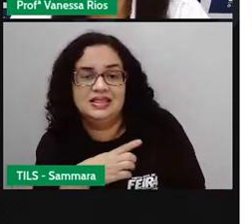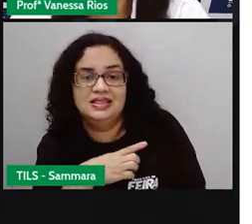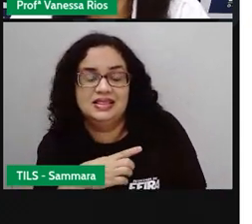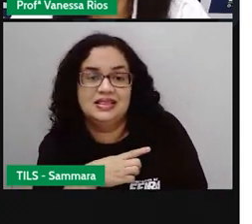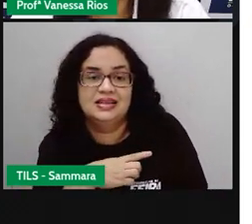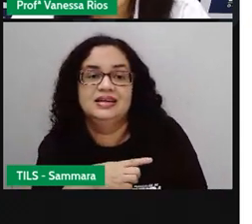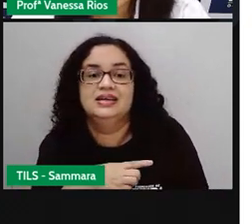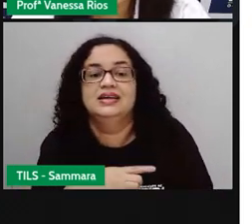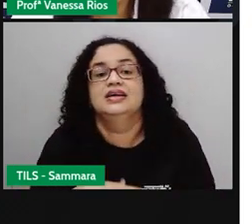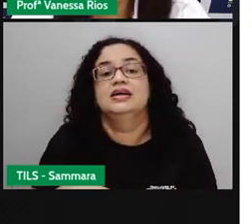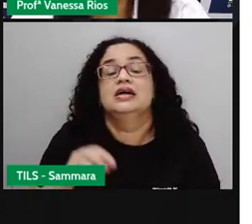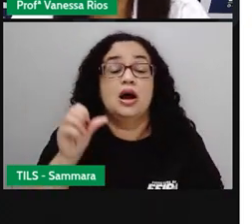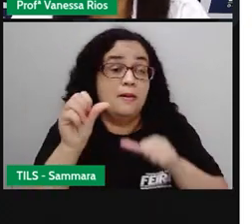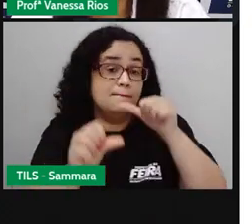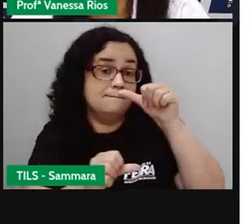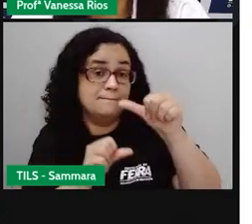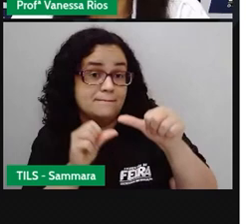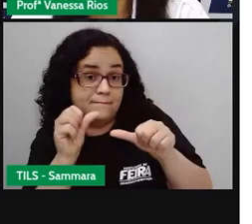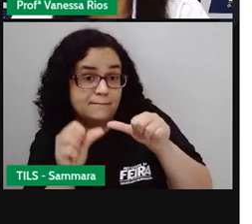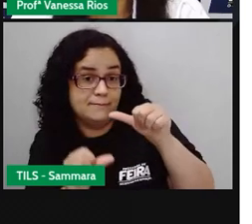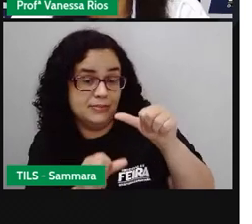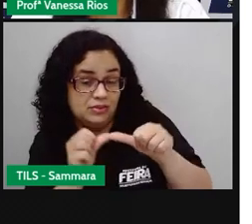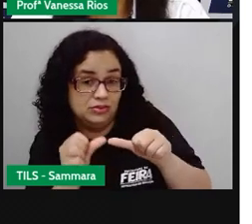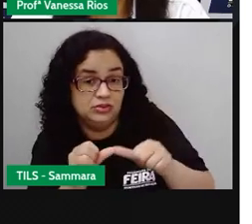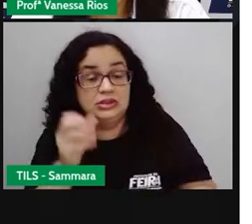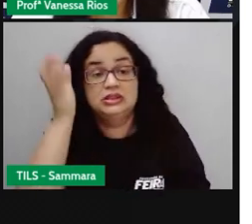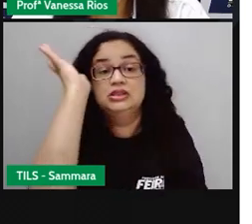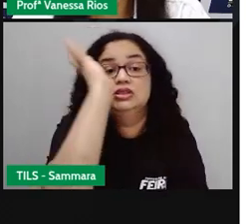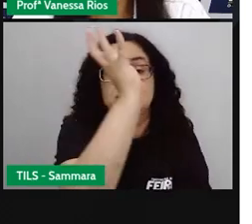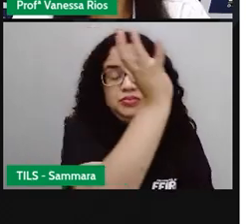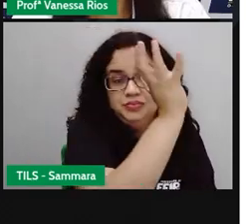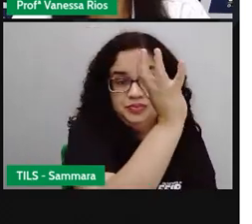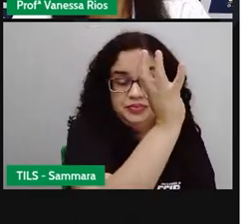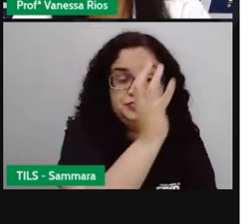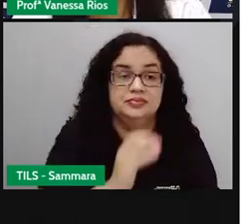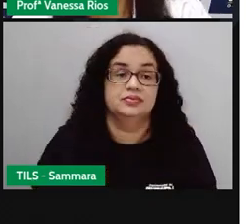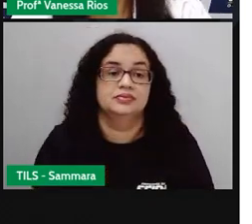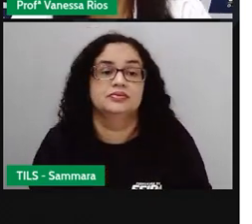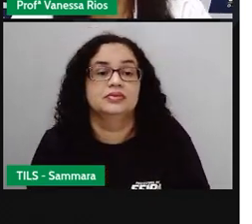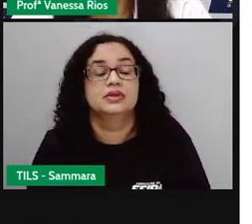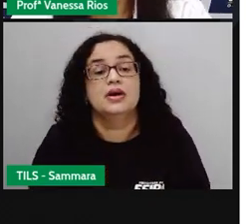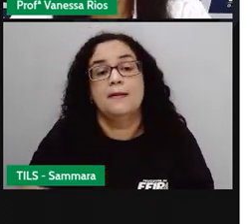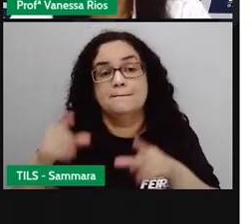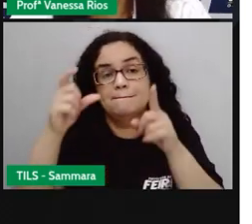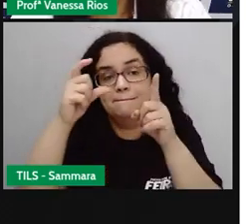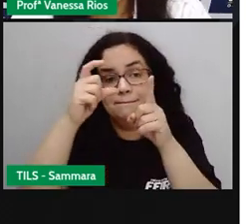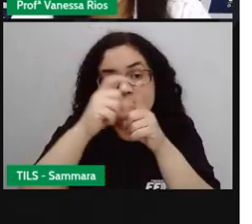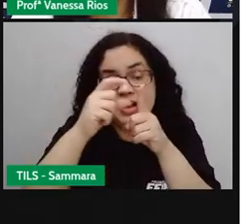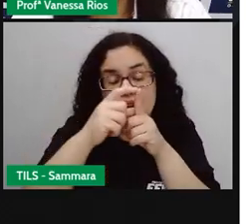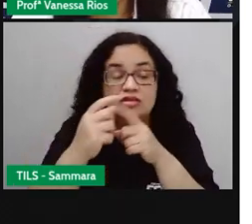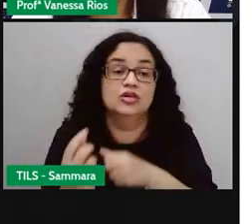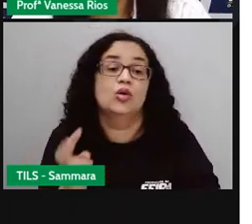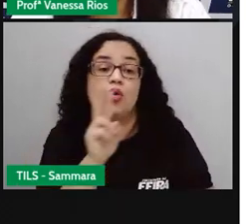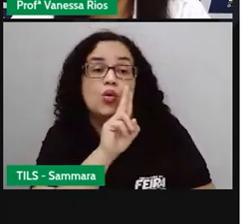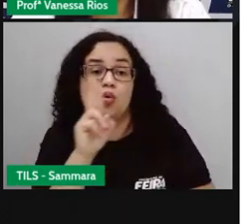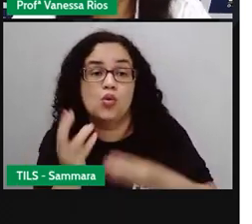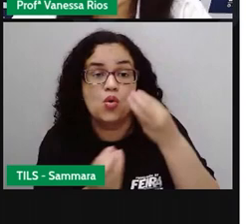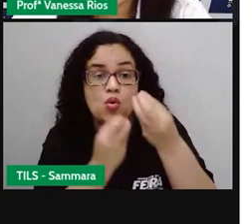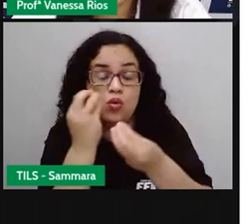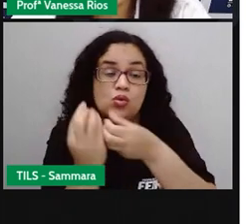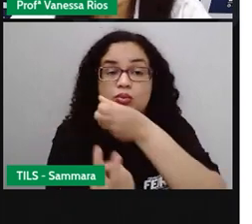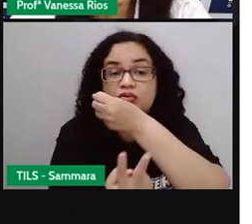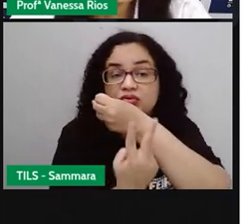quando ela indica estado, ou quando ela indica fenômeno da natureza, essa palavra, ela é classificada como